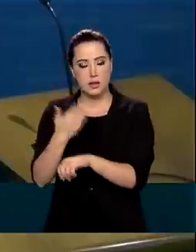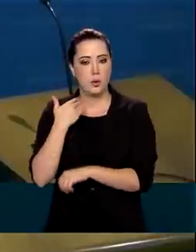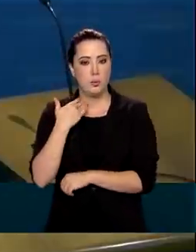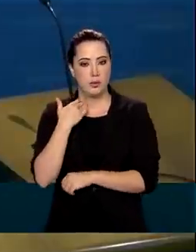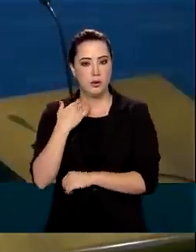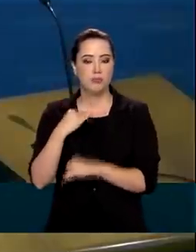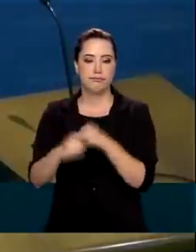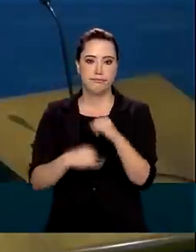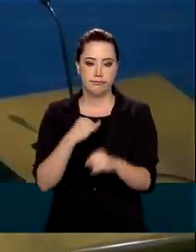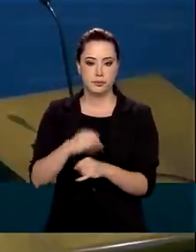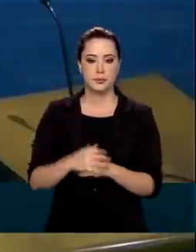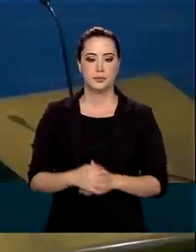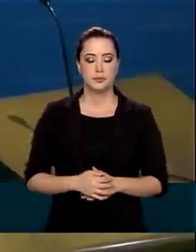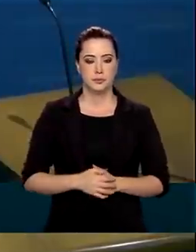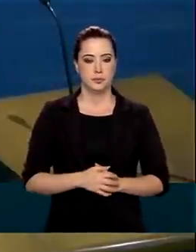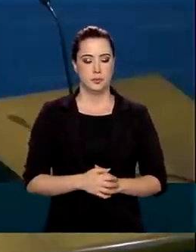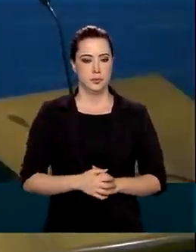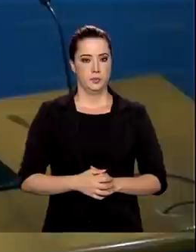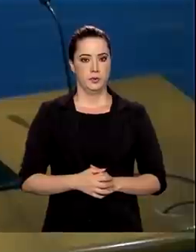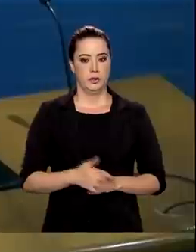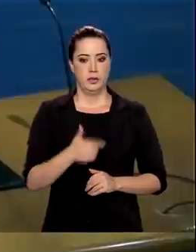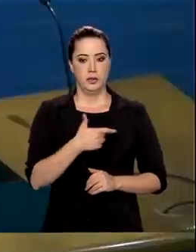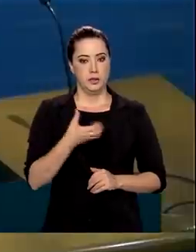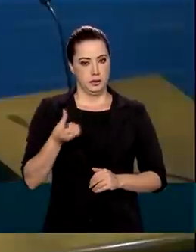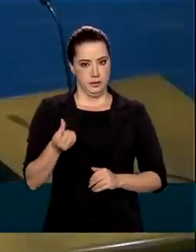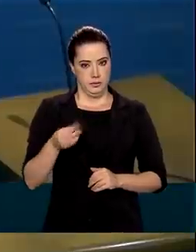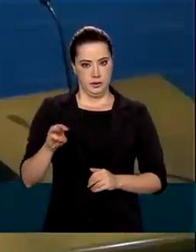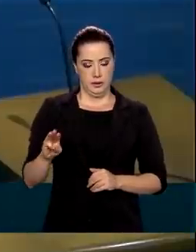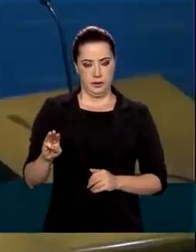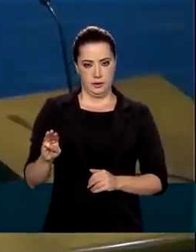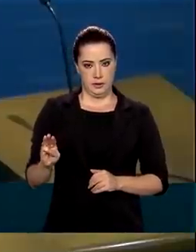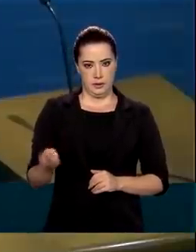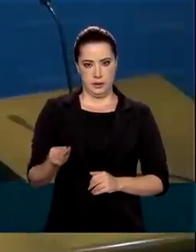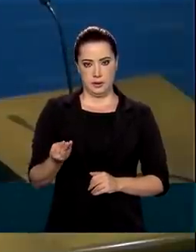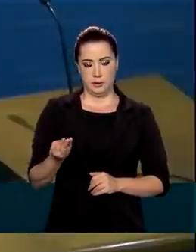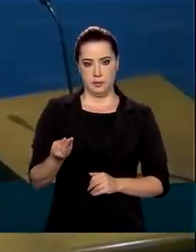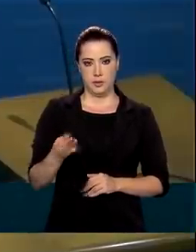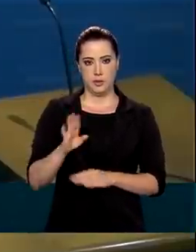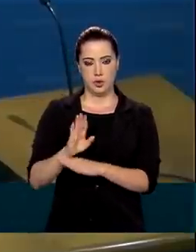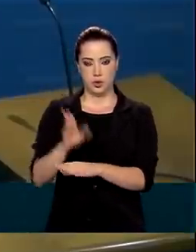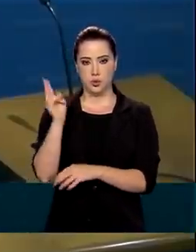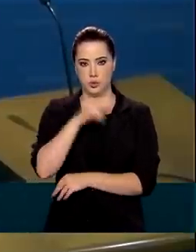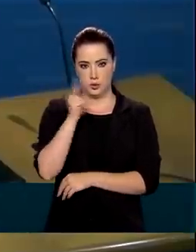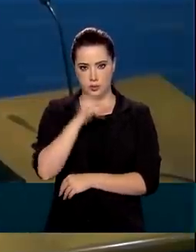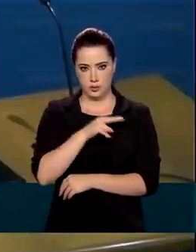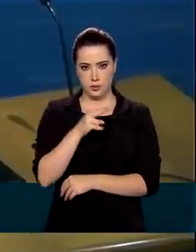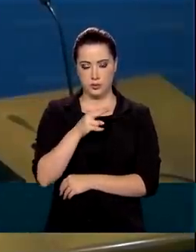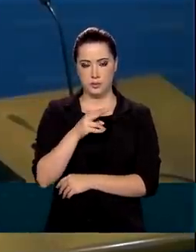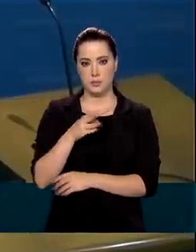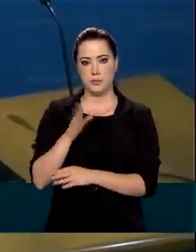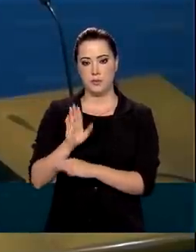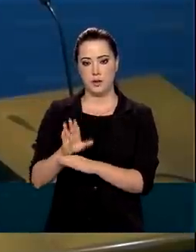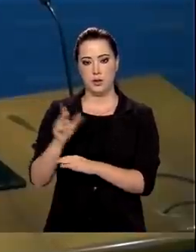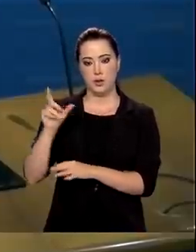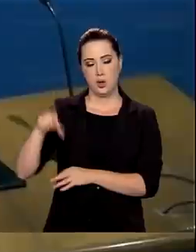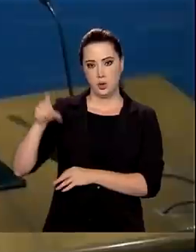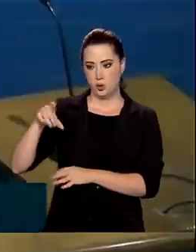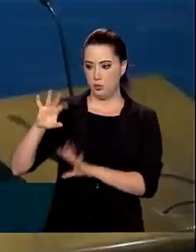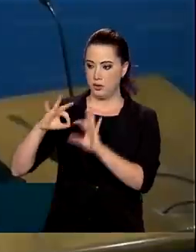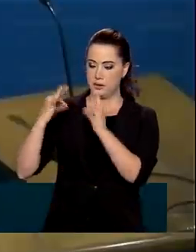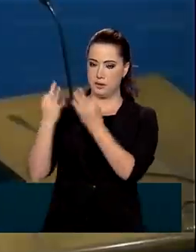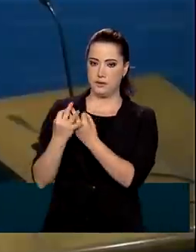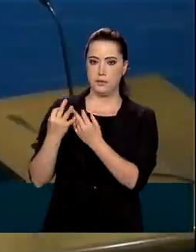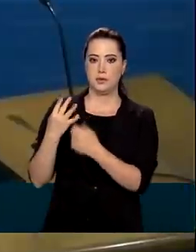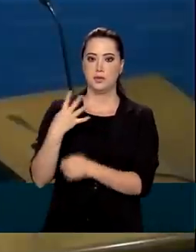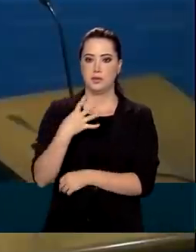Eram 26 milhões de assistência social nos programas de Bolsa Família, mais 38